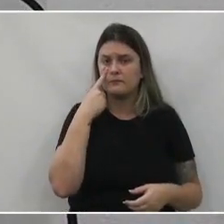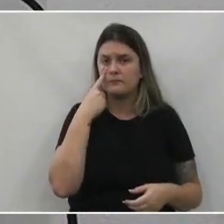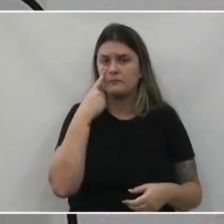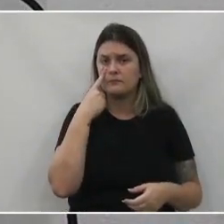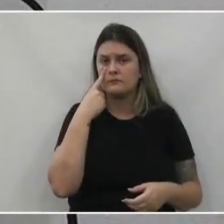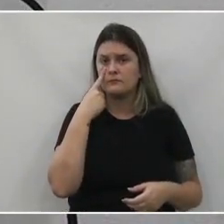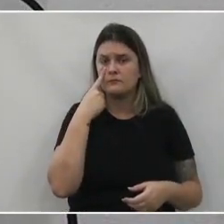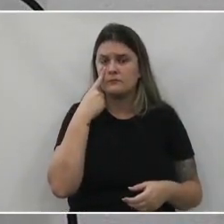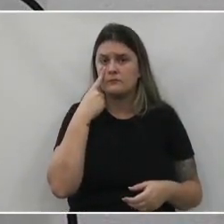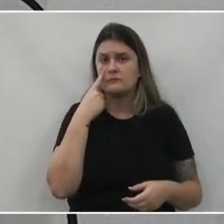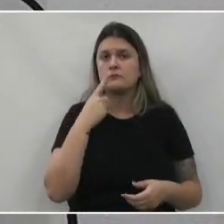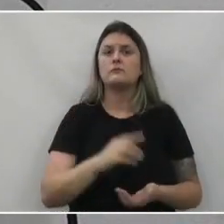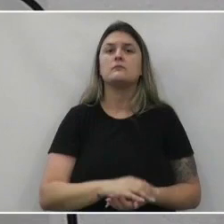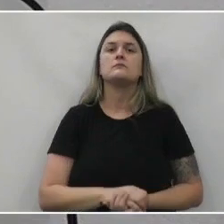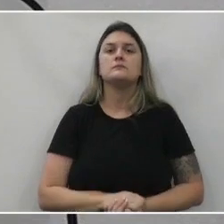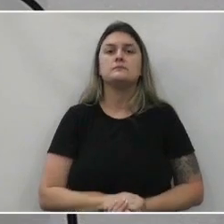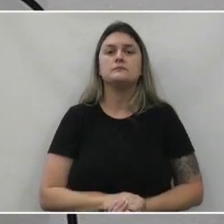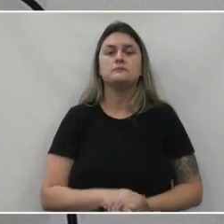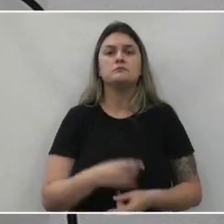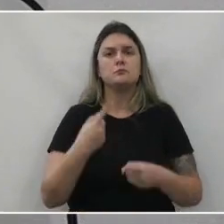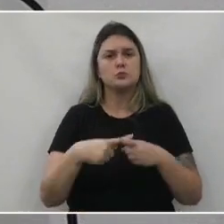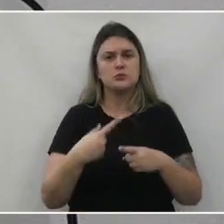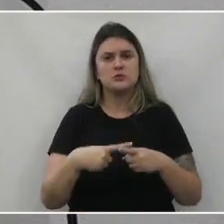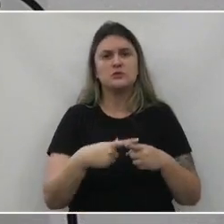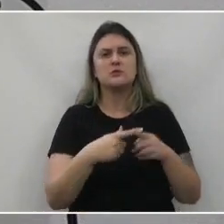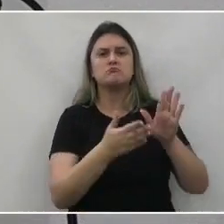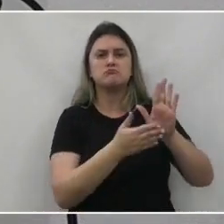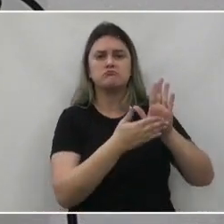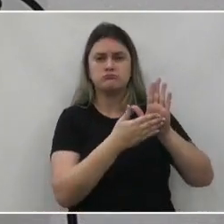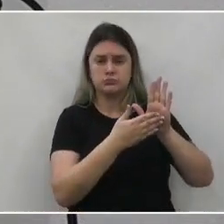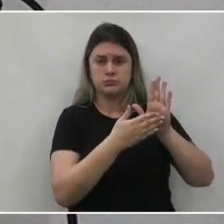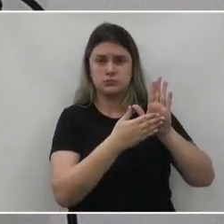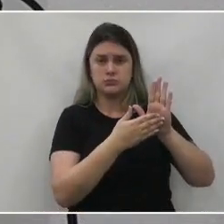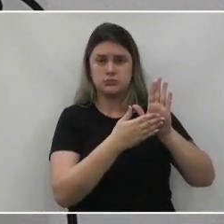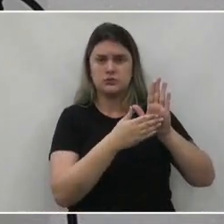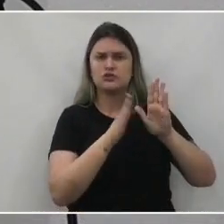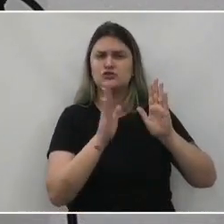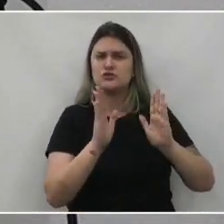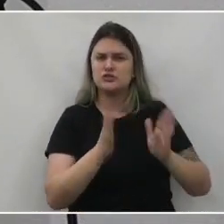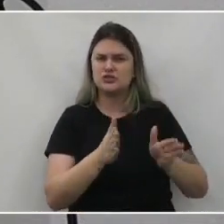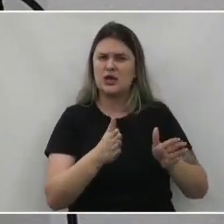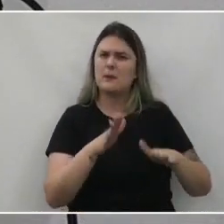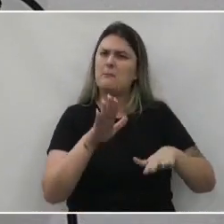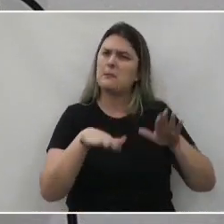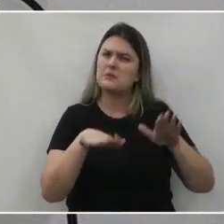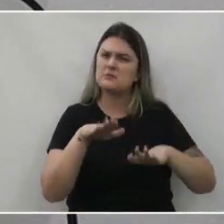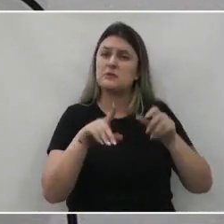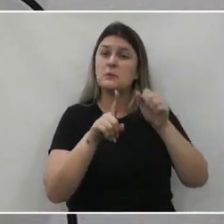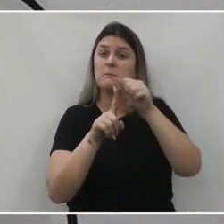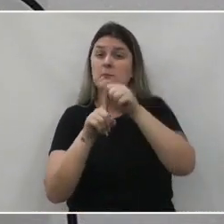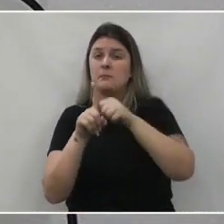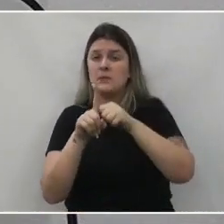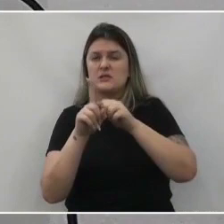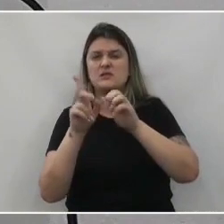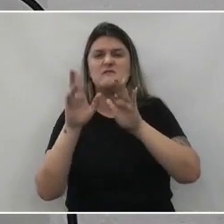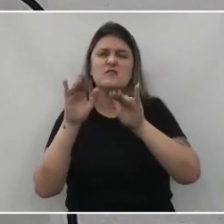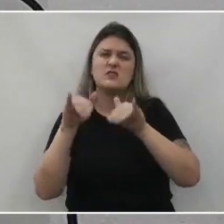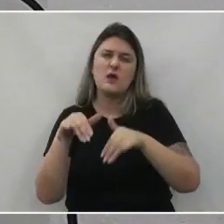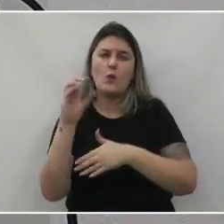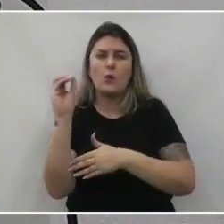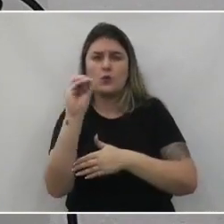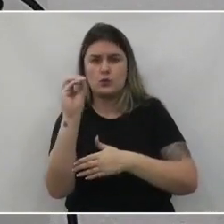o parecer disso, porque foi publicado já em meados de outubro, final de outubro,